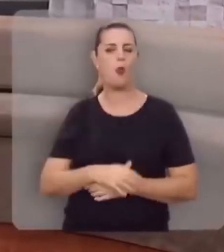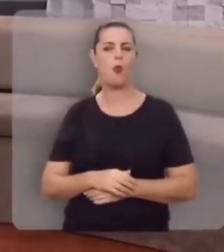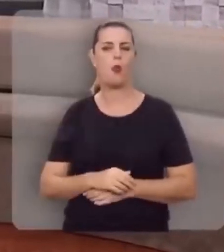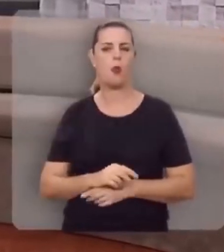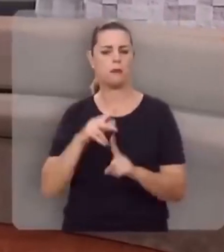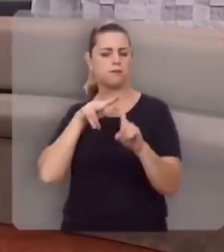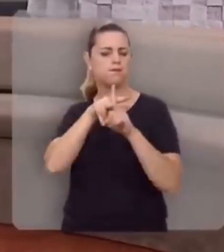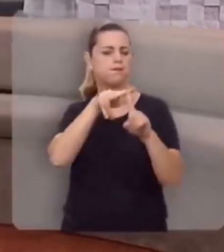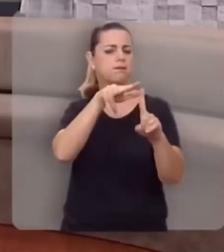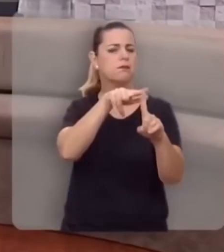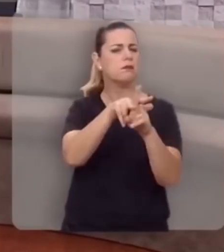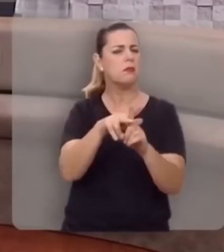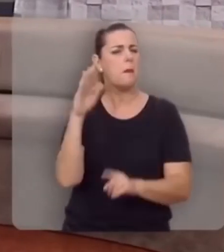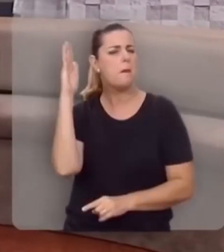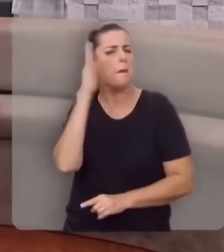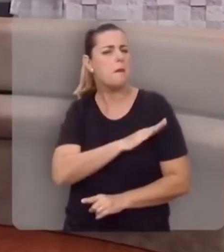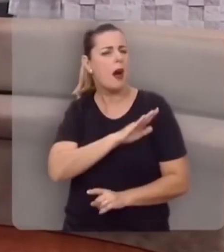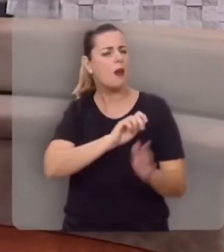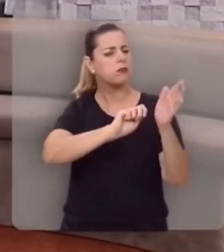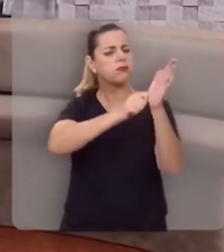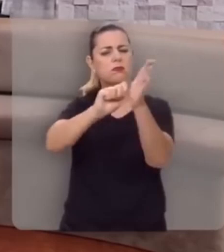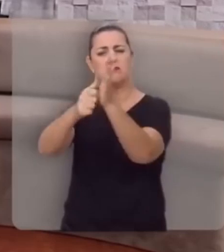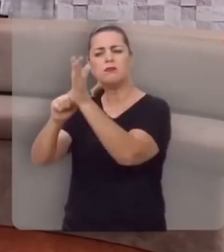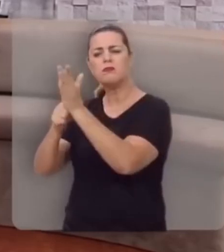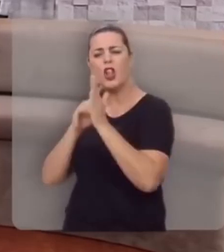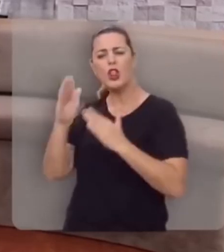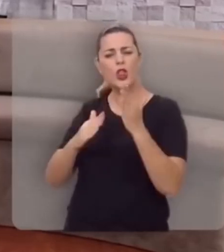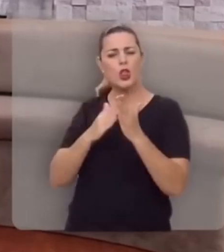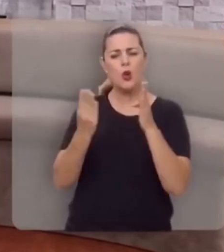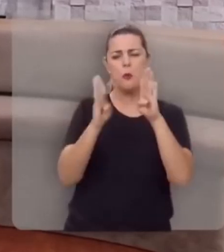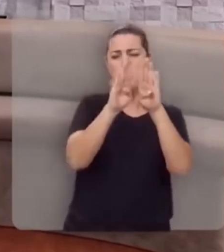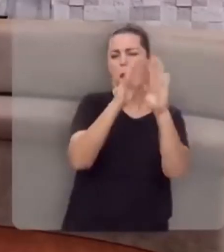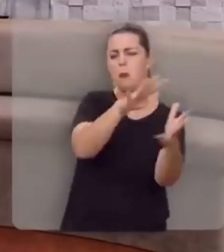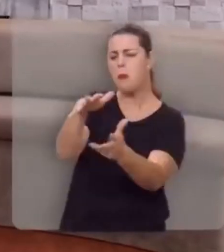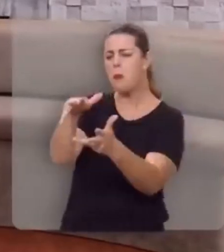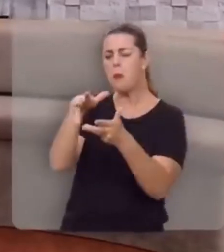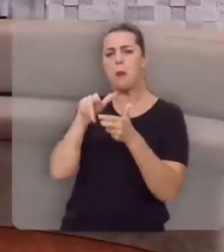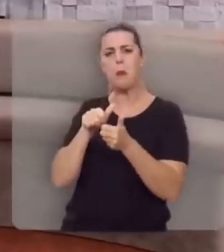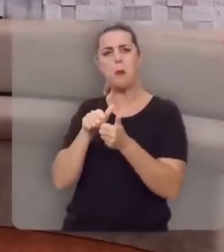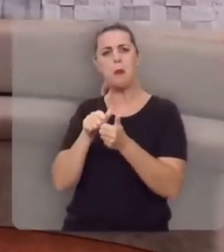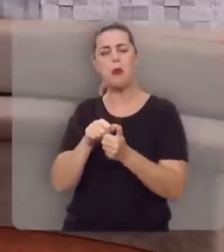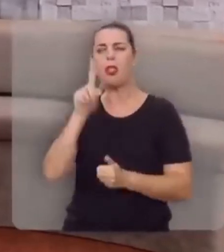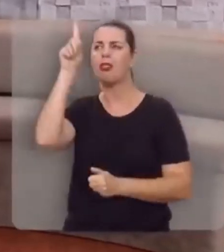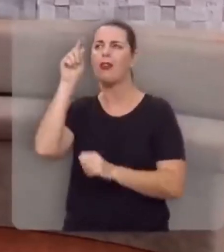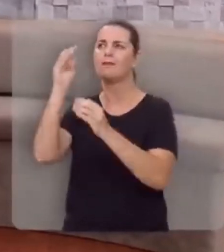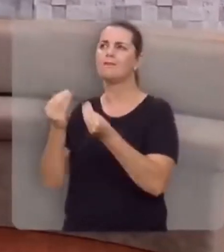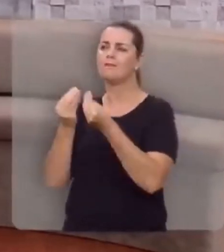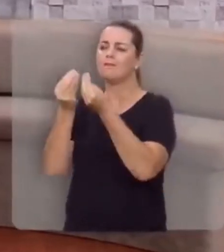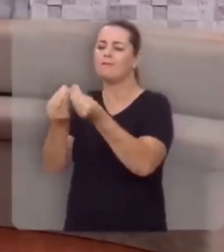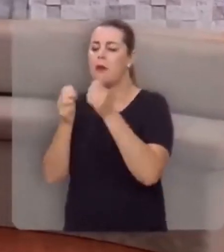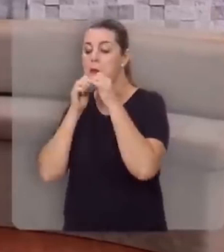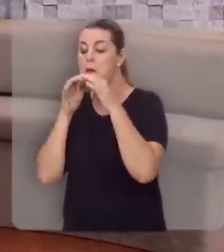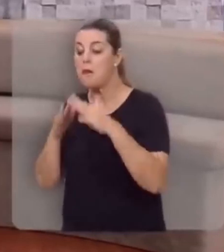na sua perseguição a Tróis, fechou para João todas as portas da terra, Deus abriu-lhe